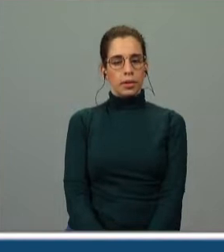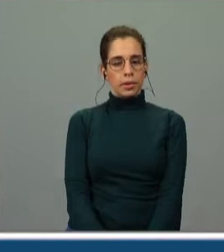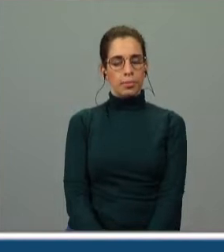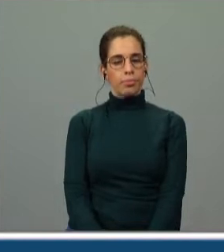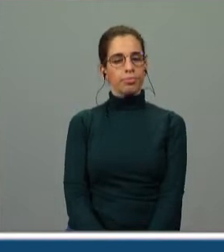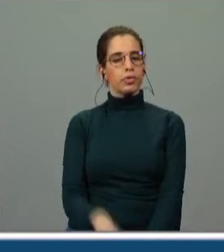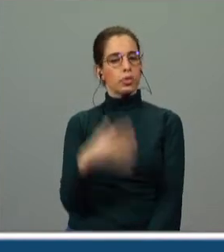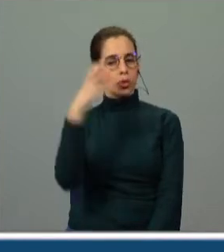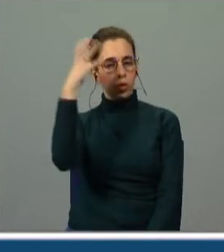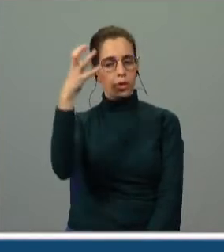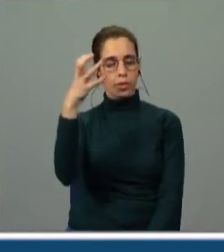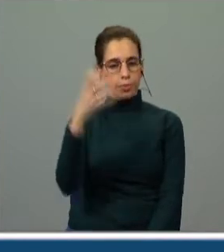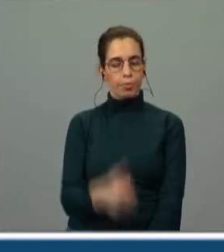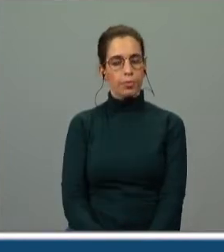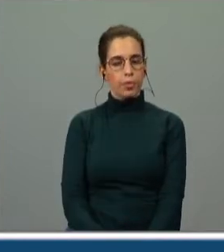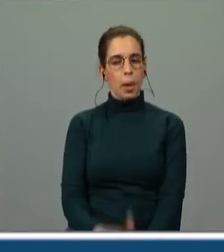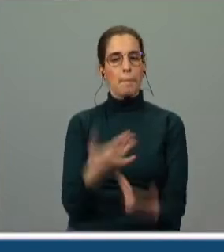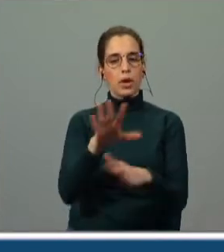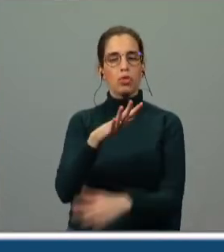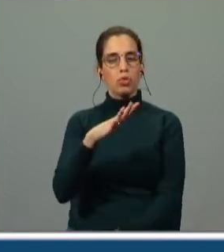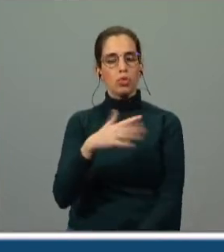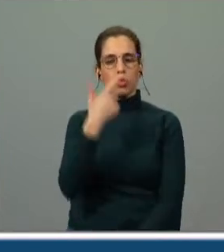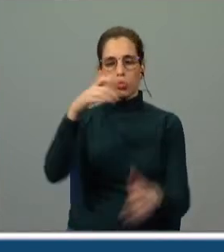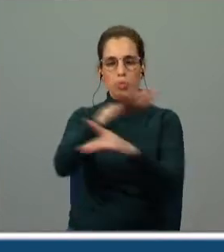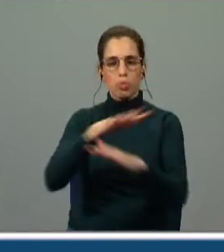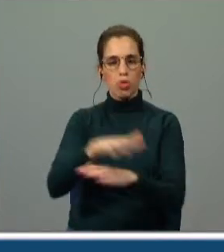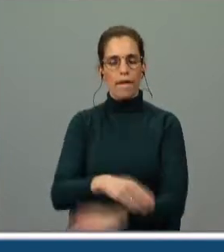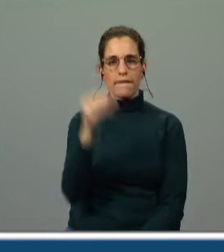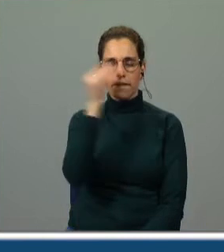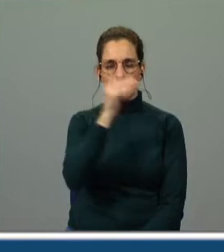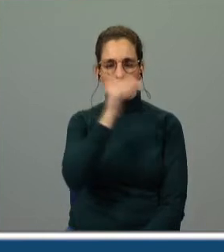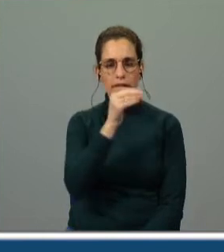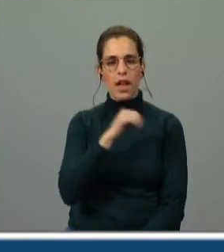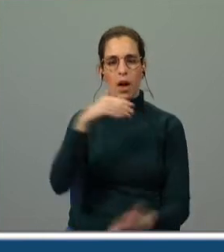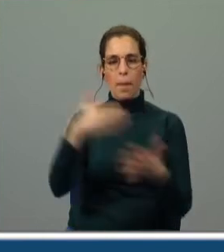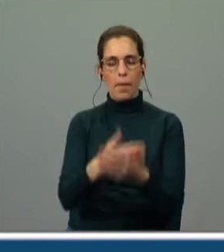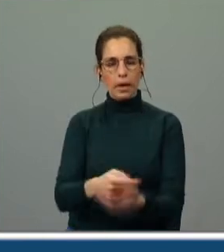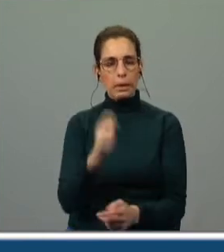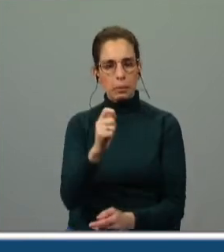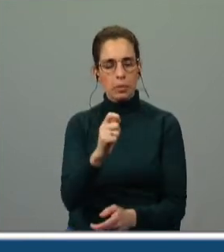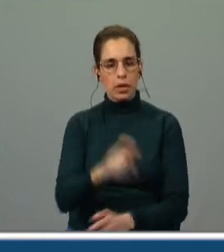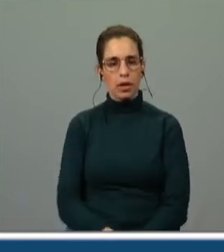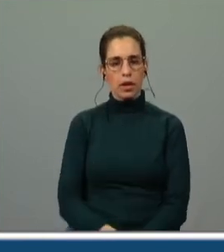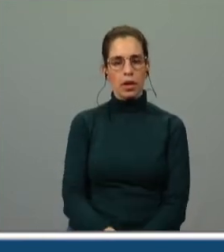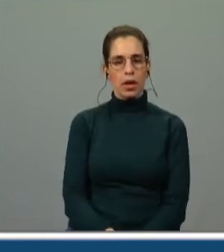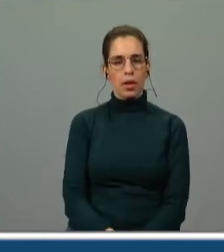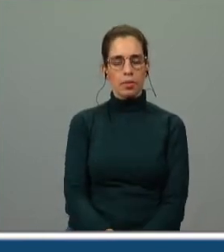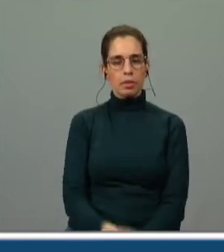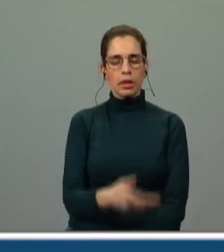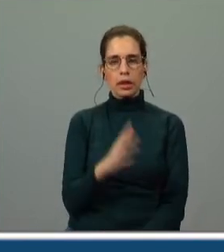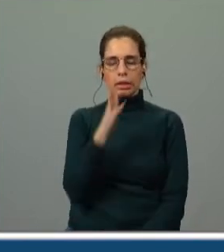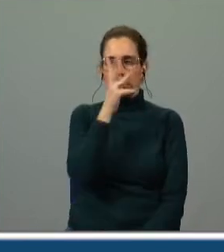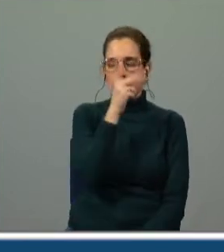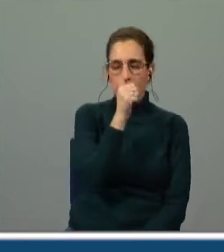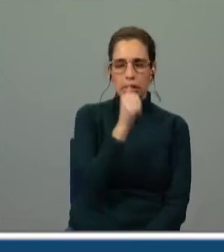o rei, já movida a piedade, mas o povo, com falsas e ferozes razões, à morte crua ou persuada. Ela, com tristes e piadosas